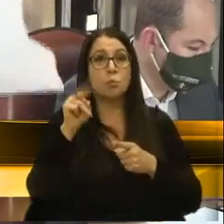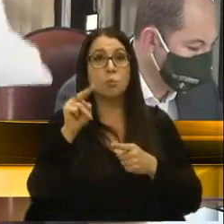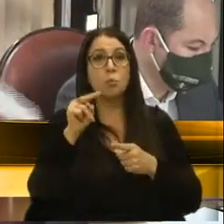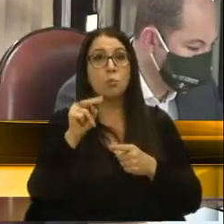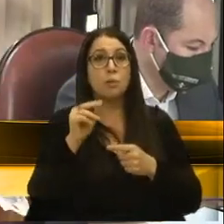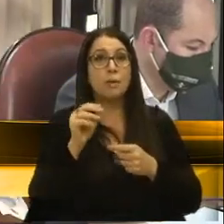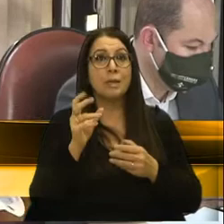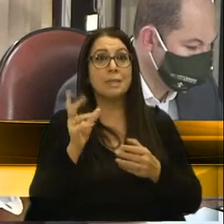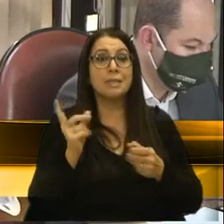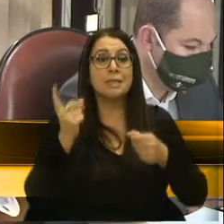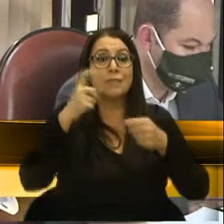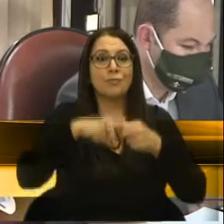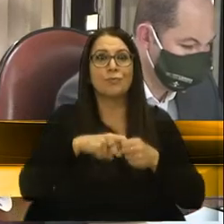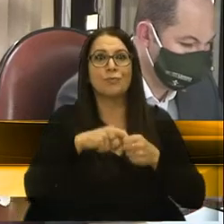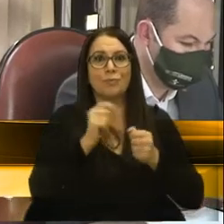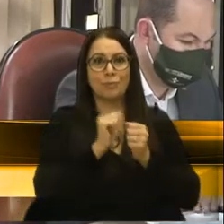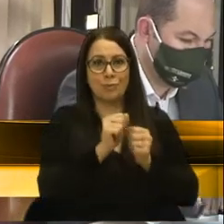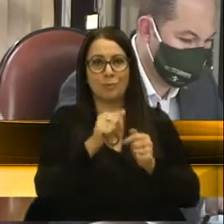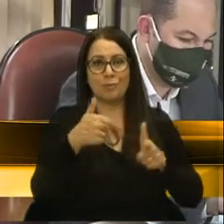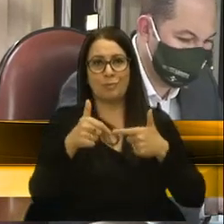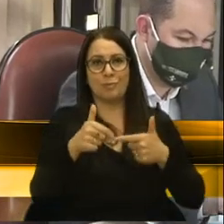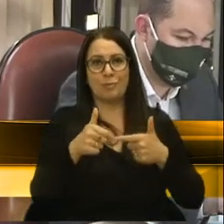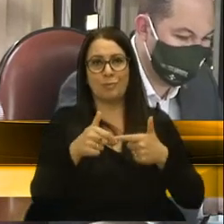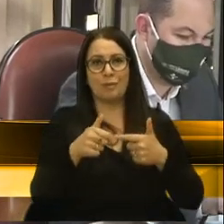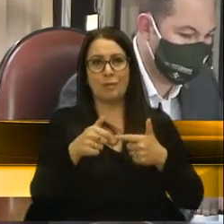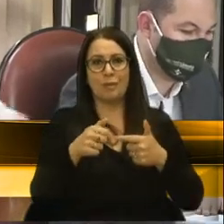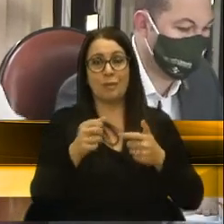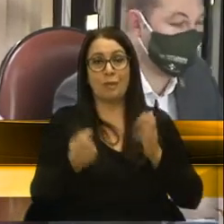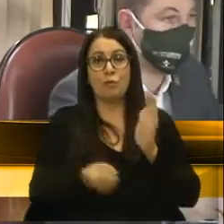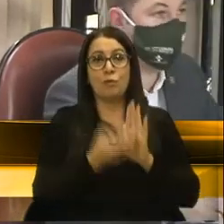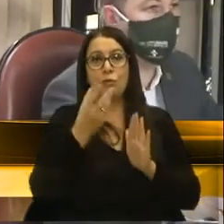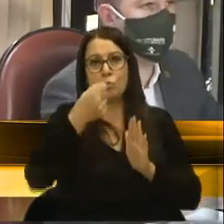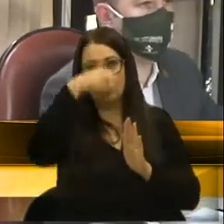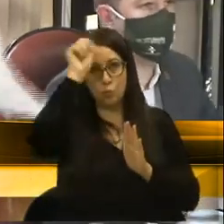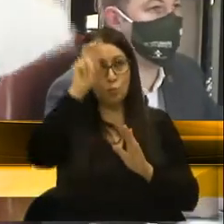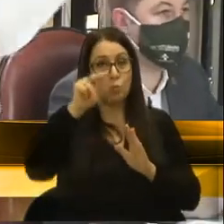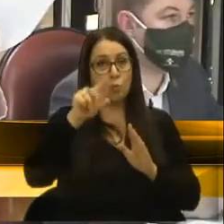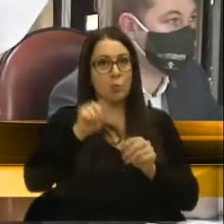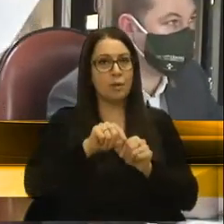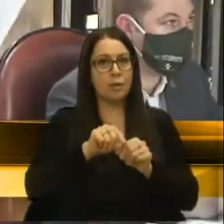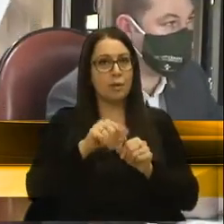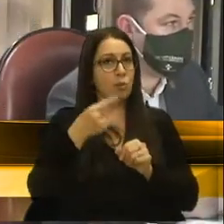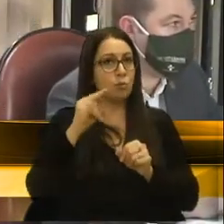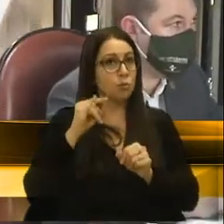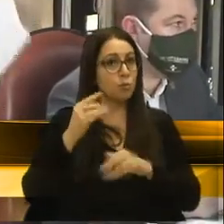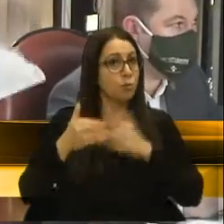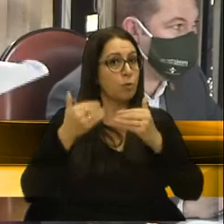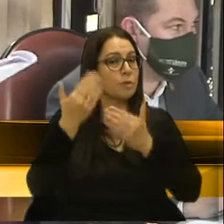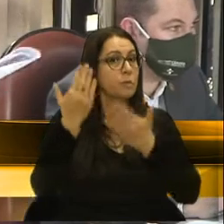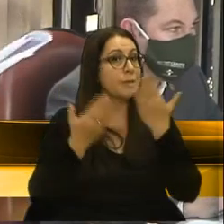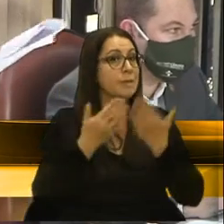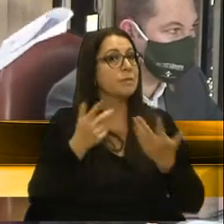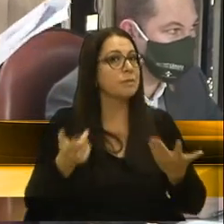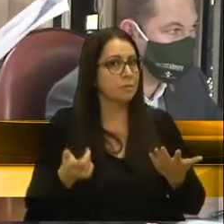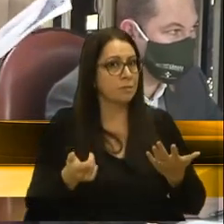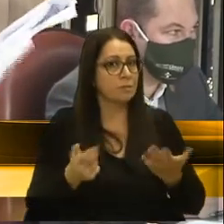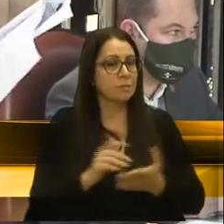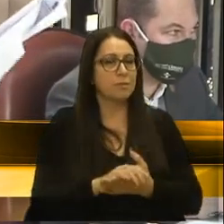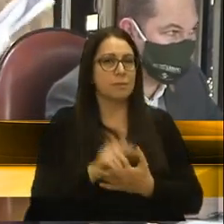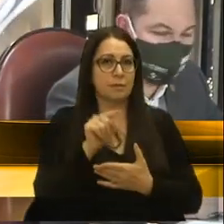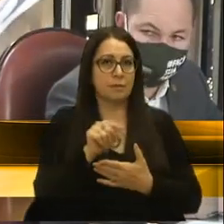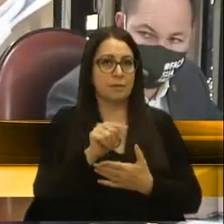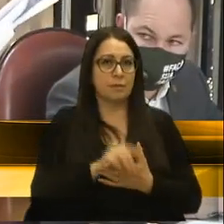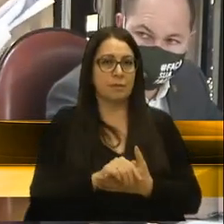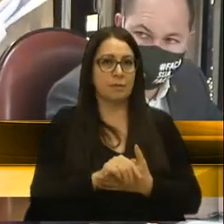credenciou para esse serviço. A Fundação Universidade de Caxias do Sul nunca se credenciou, nem no último processo licitatório. Aqui,